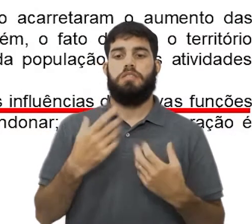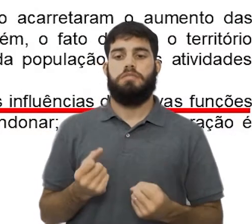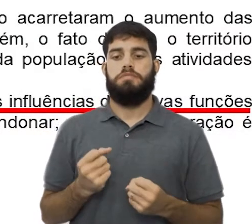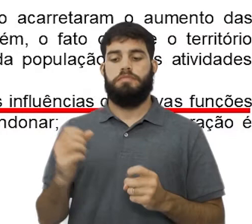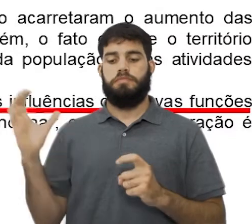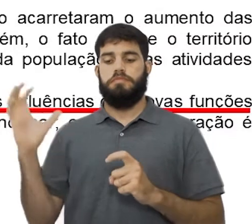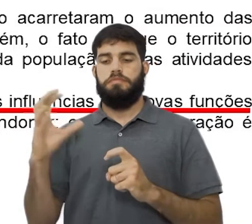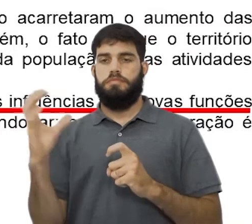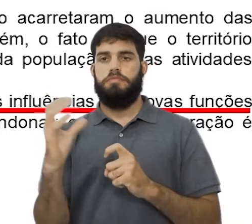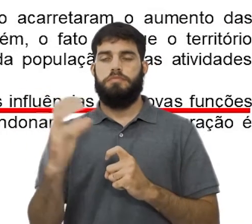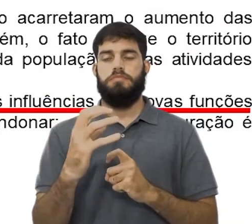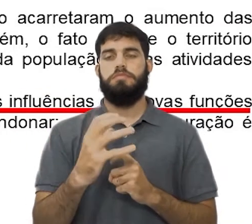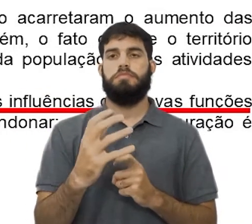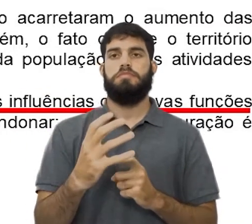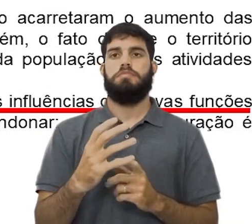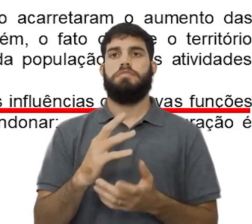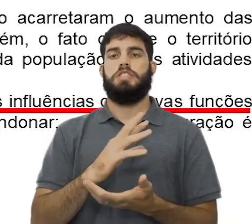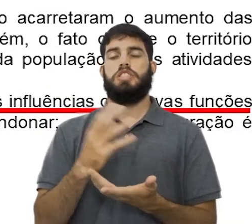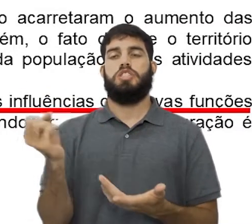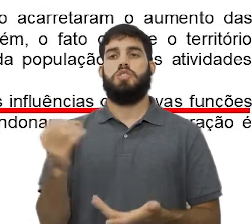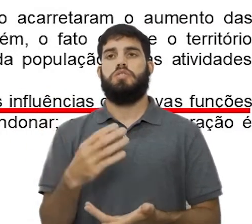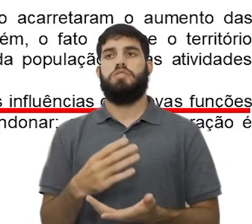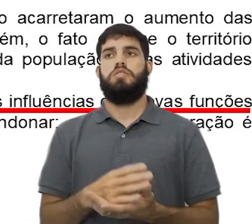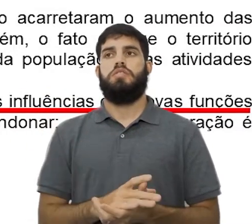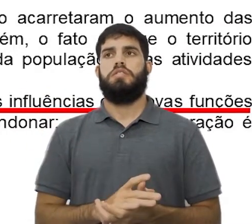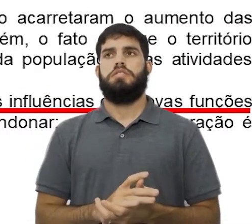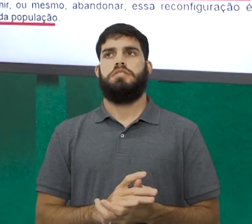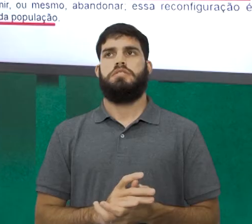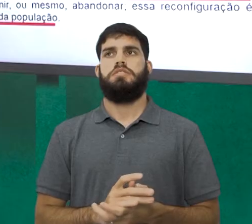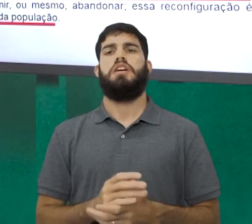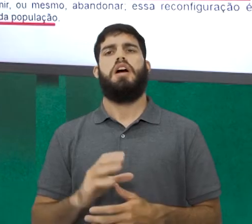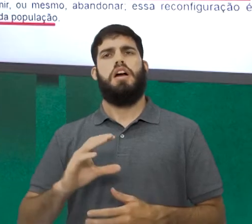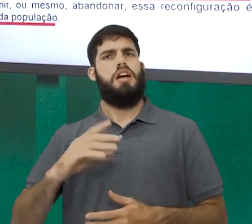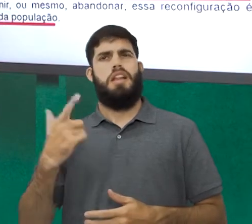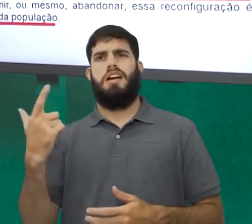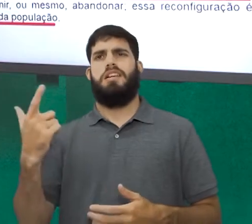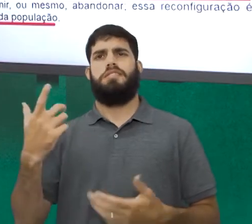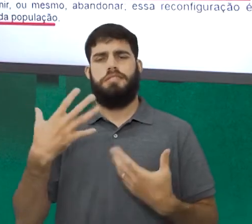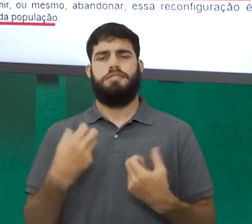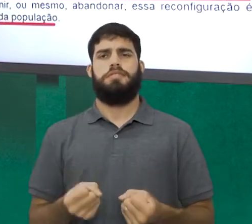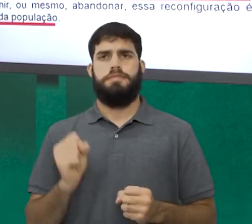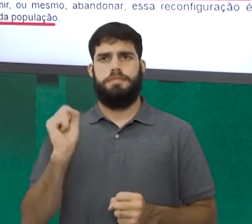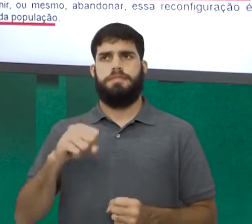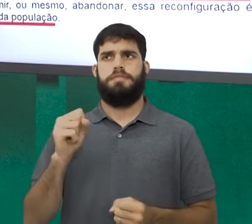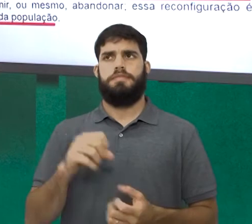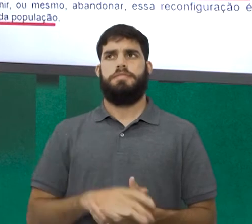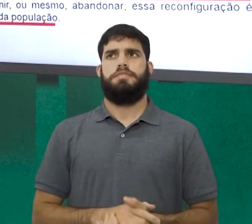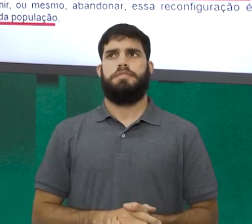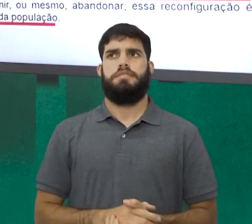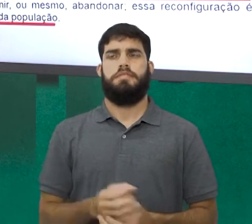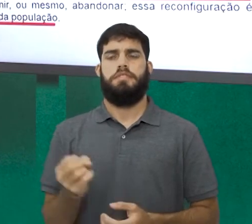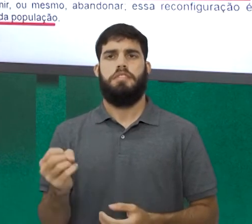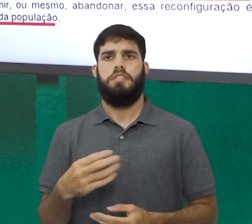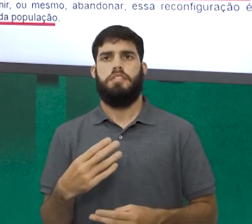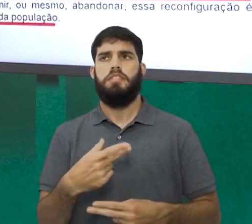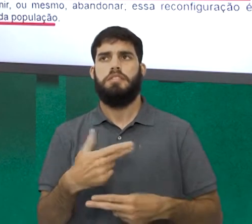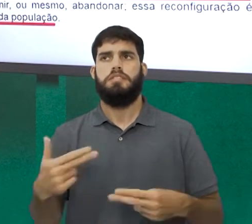influências das novas funções. Claro que recebe. Imagina os tecnopolos, é uma nova função.